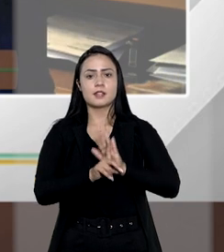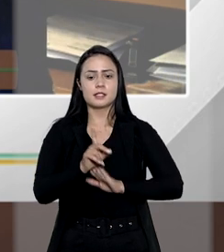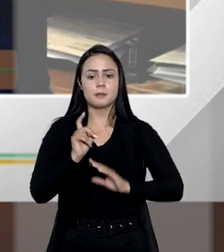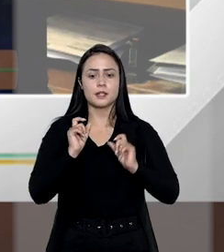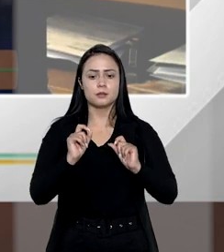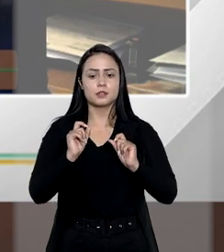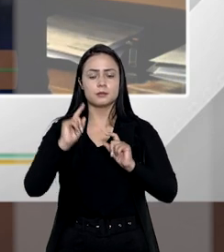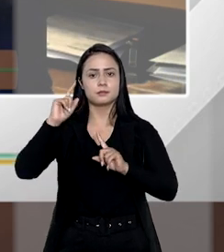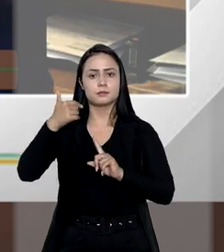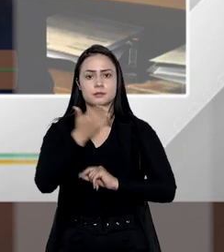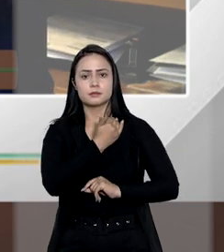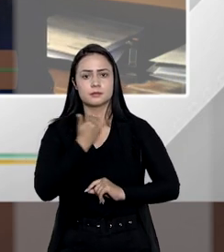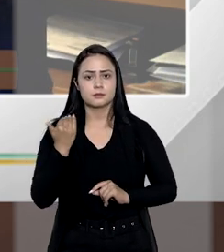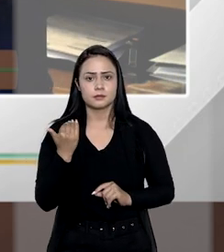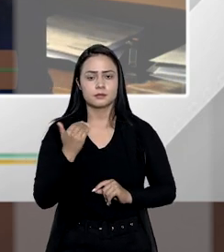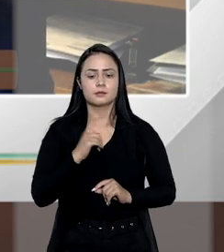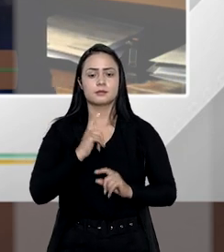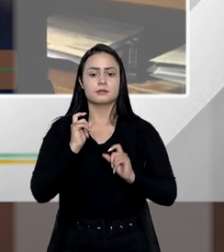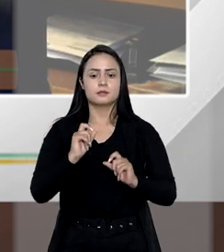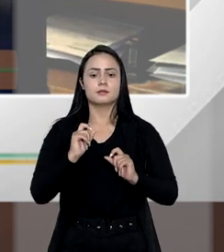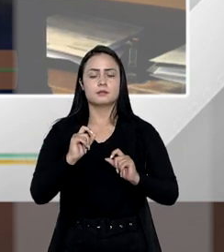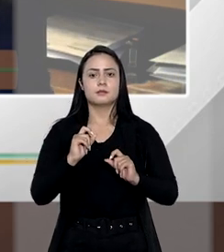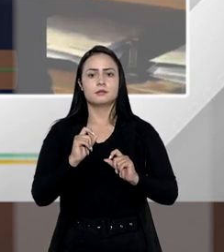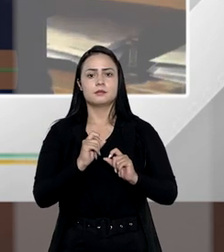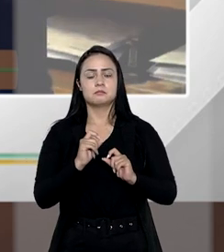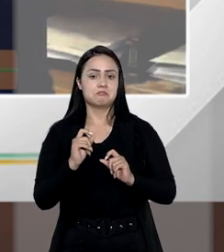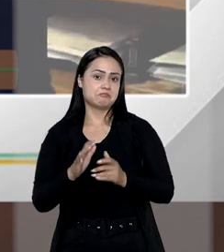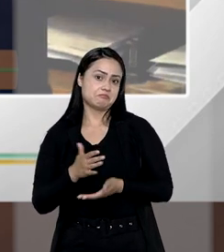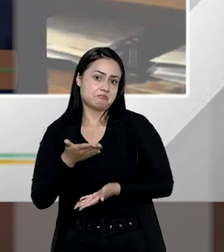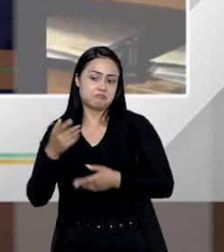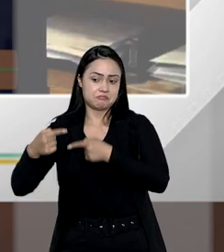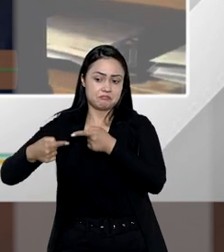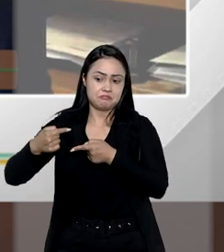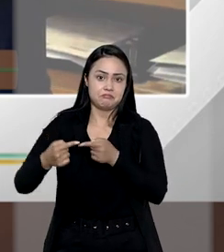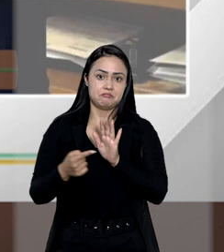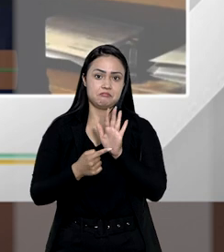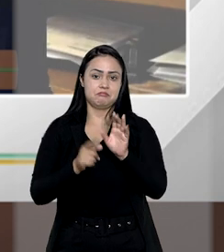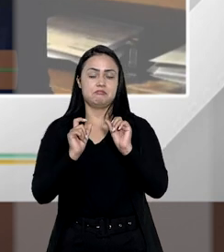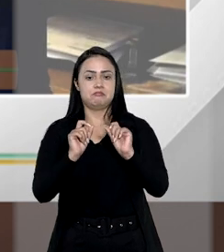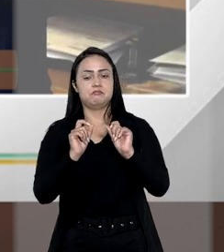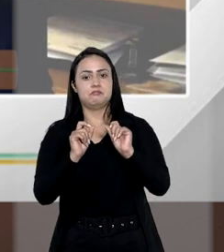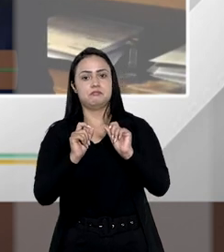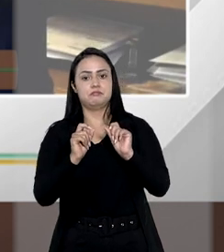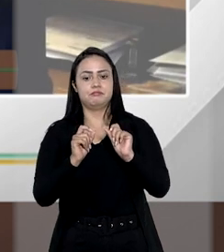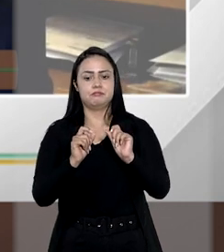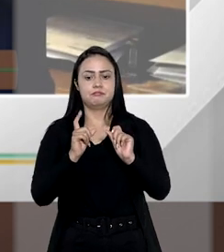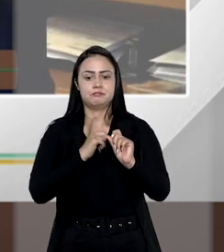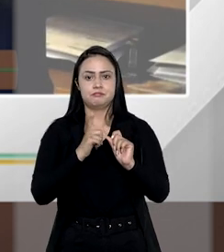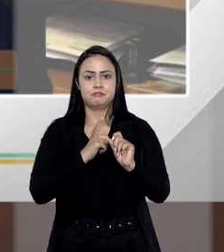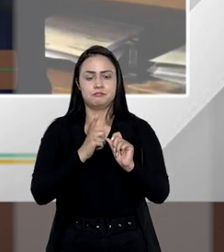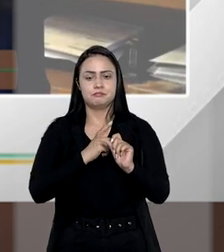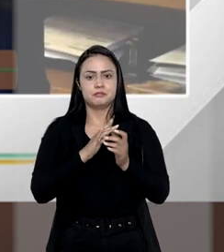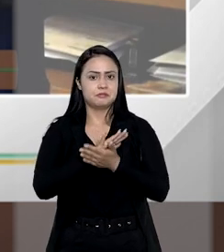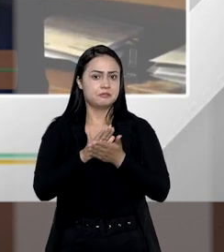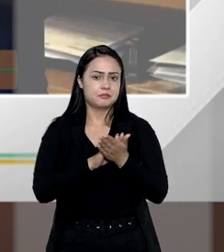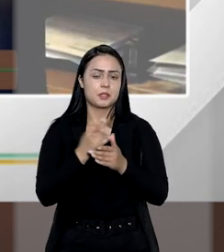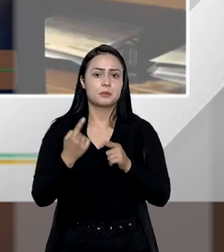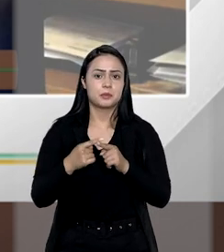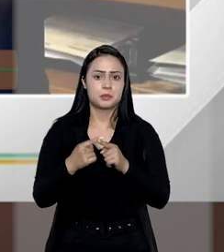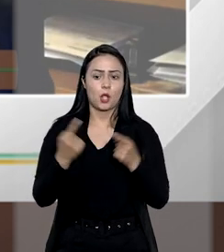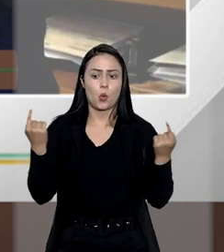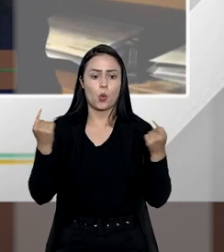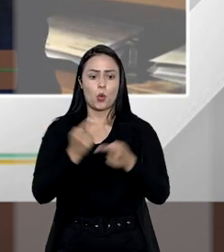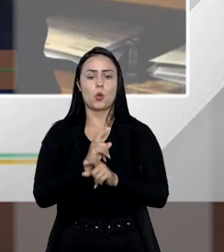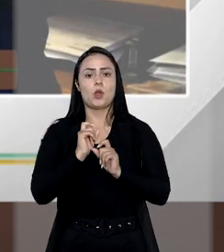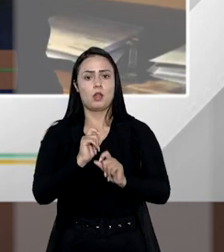paternidade pós-morte, investigando lá contra os herdeiros e reivindicando sem problema nenhum, porque